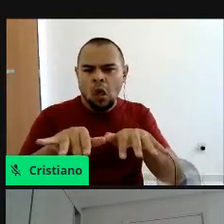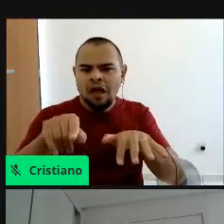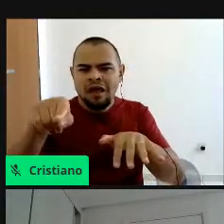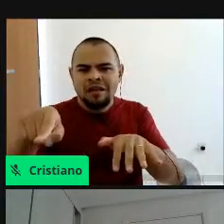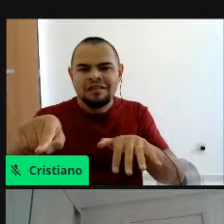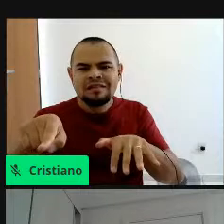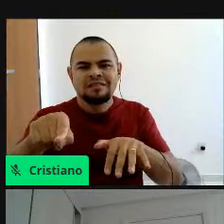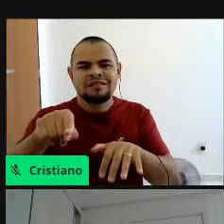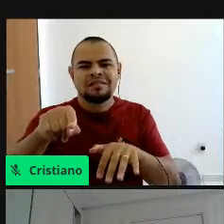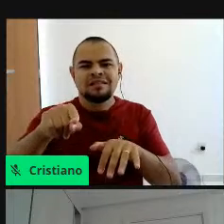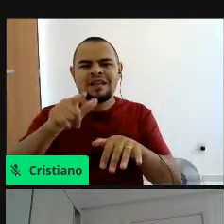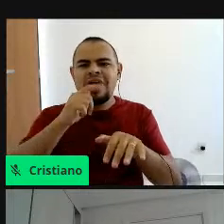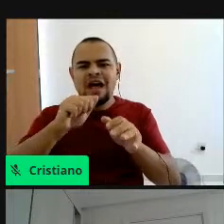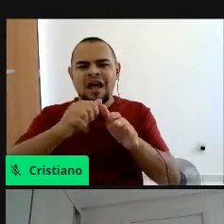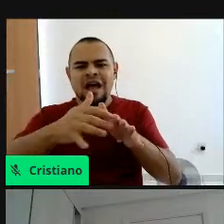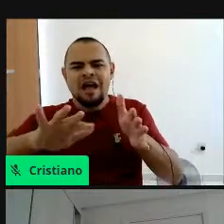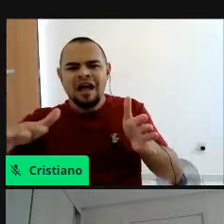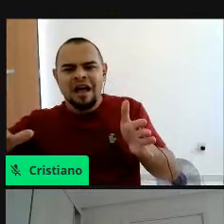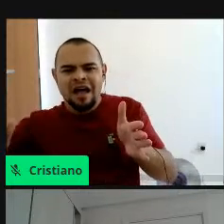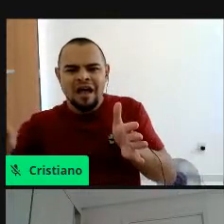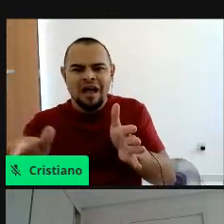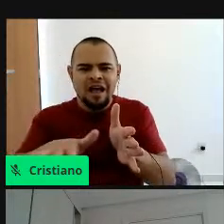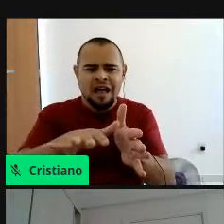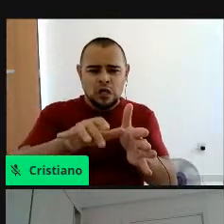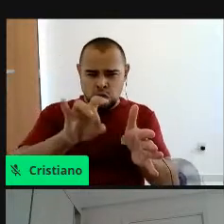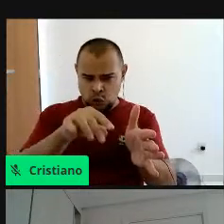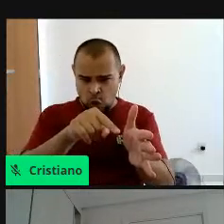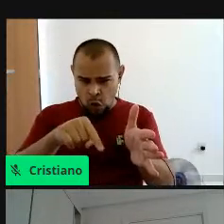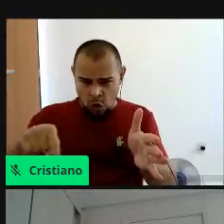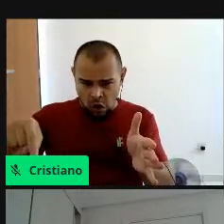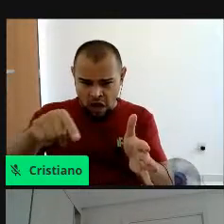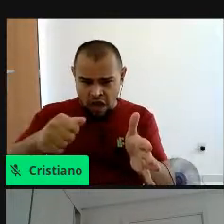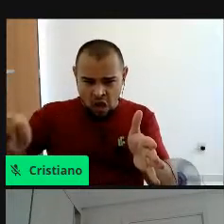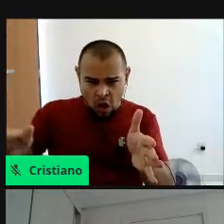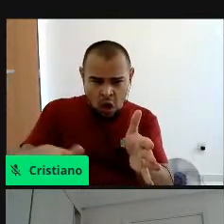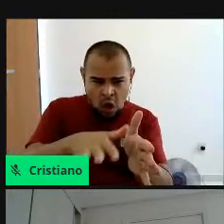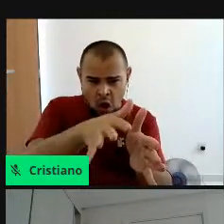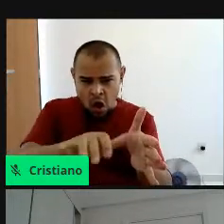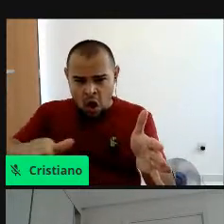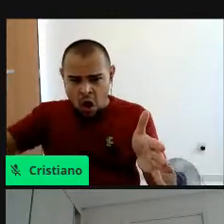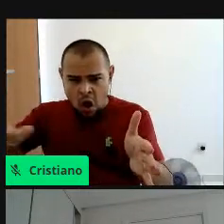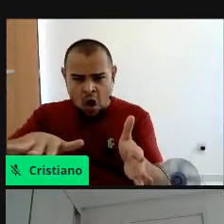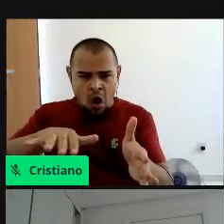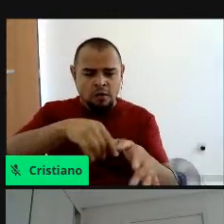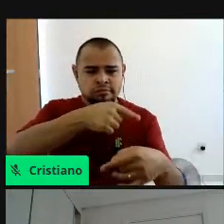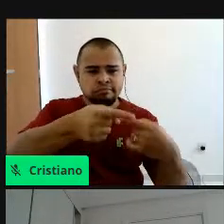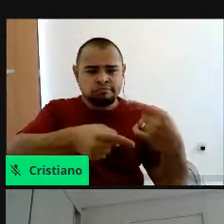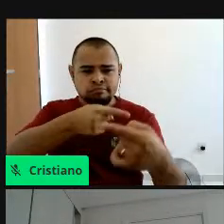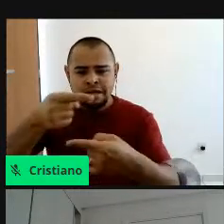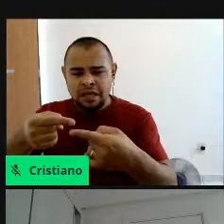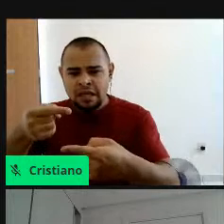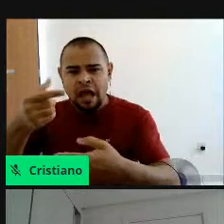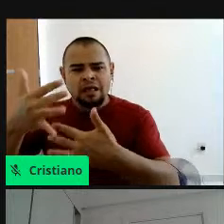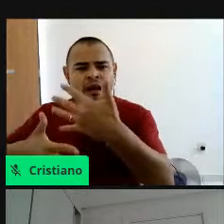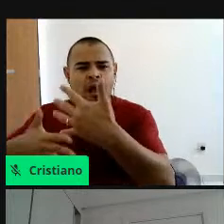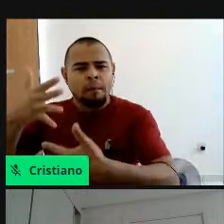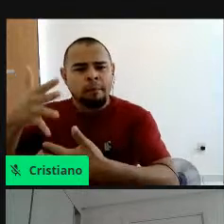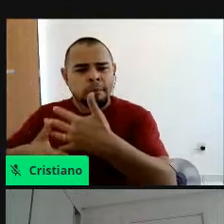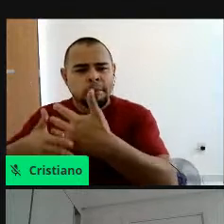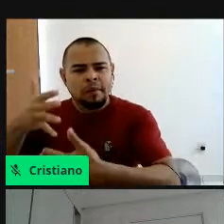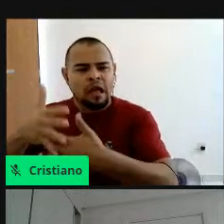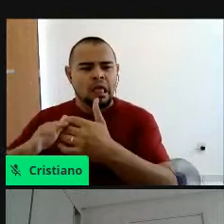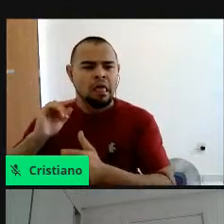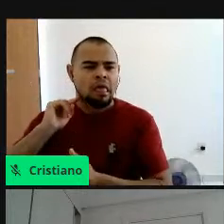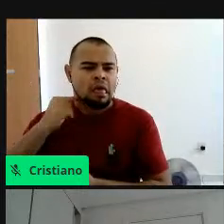Então, não é só essa zona costeira que impacta, que afeta a qualidade dos oceanos, mas também vem de